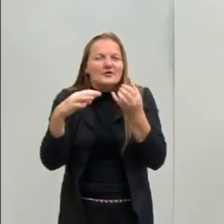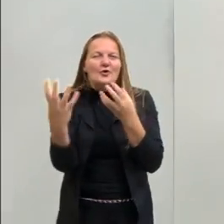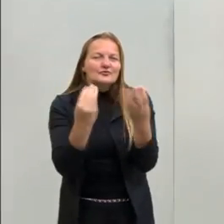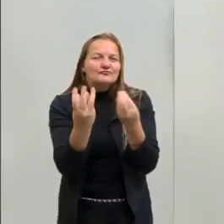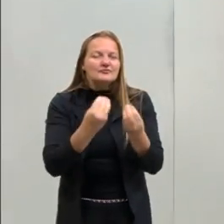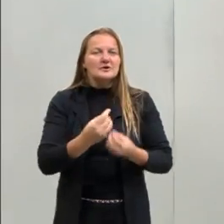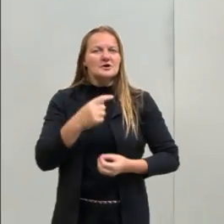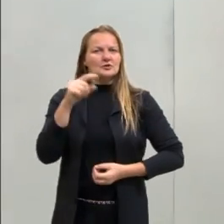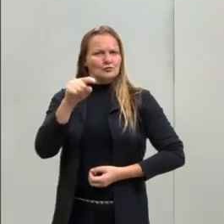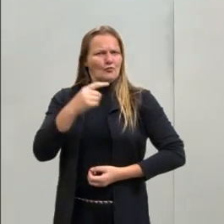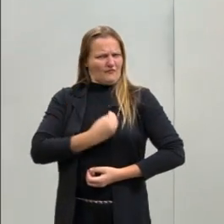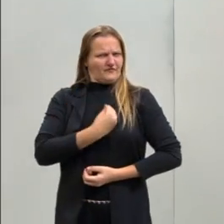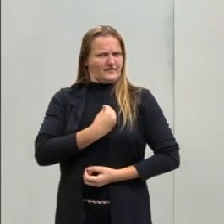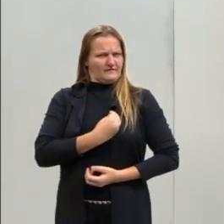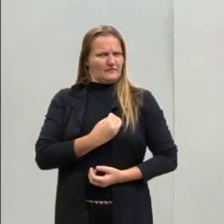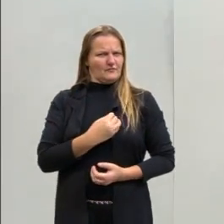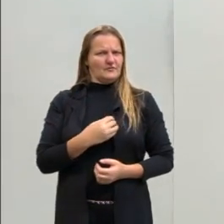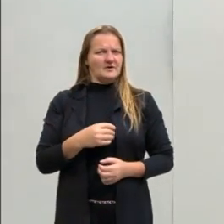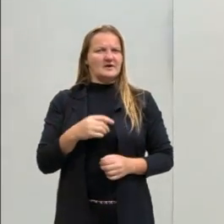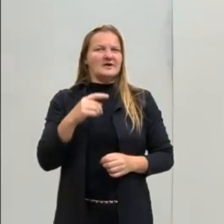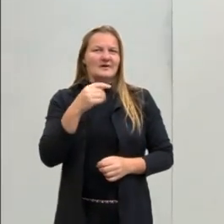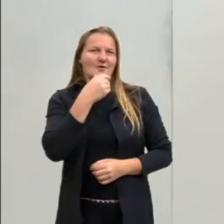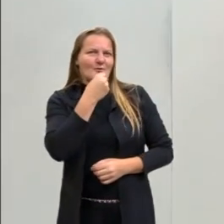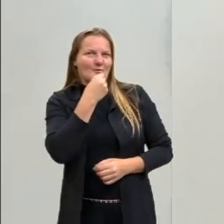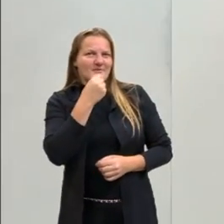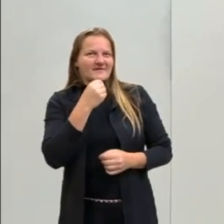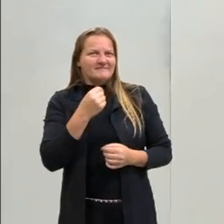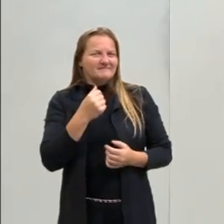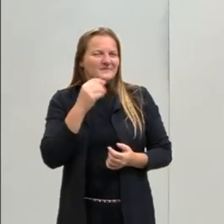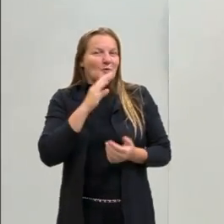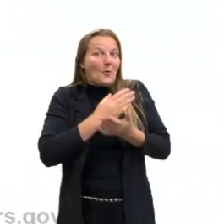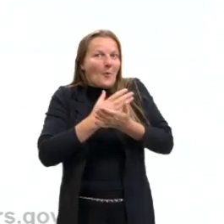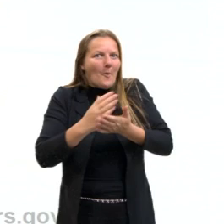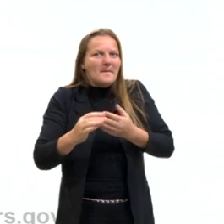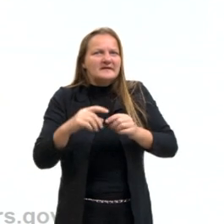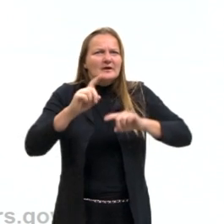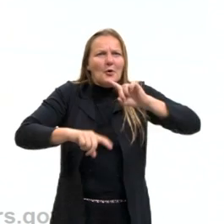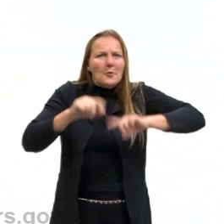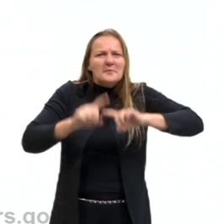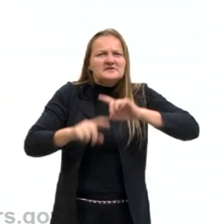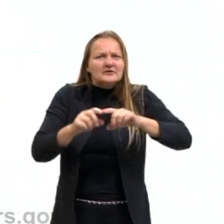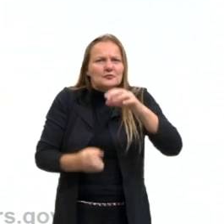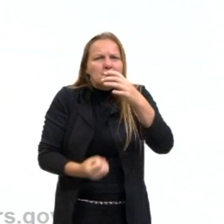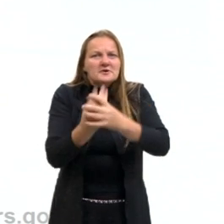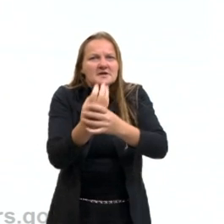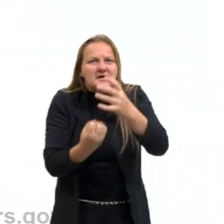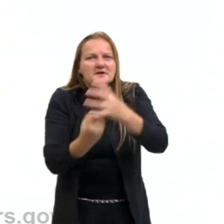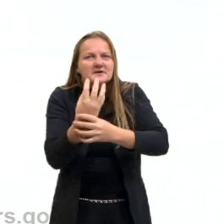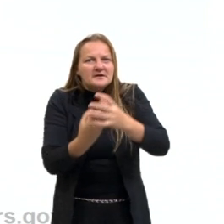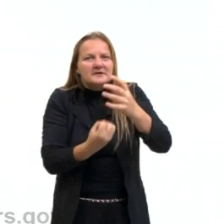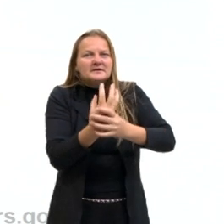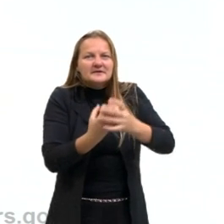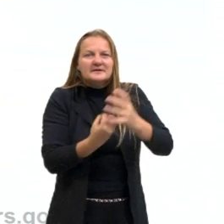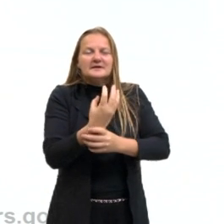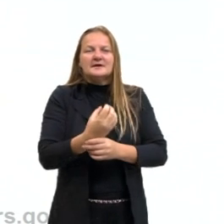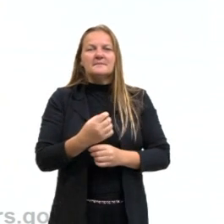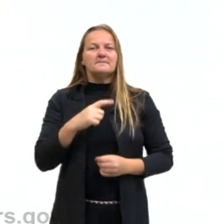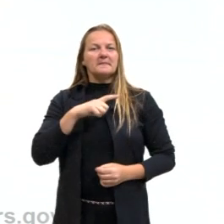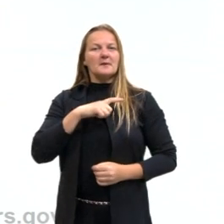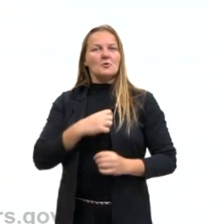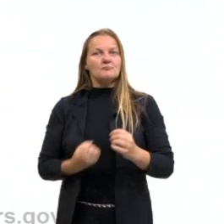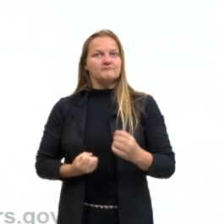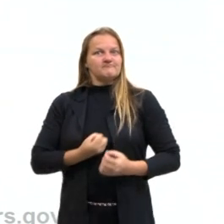Então, Arthur Bispo do Rosário começa a reunir alguns objetos, e a criar com esses objetos as suas expressões